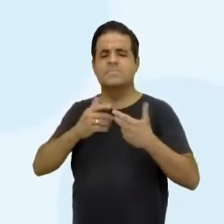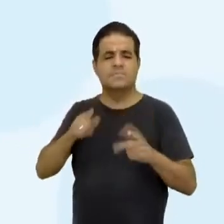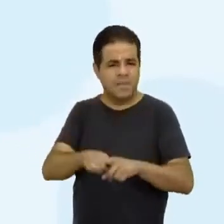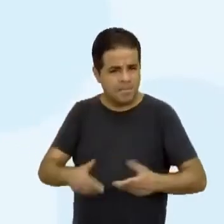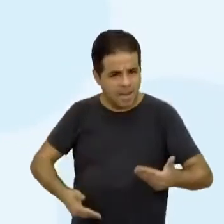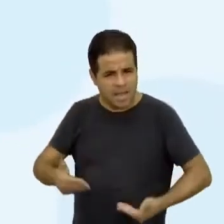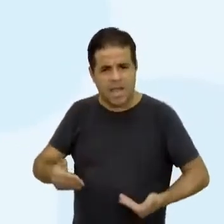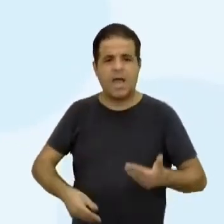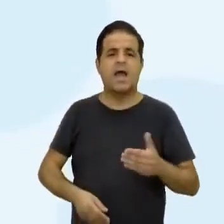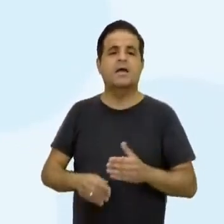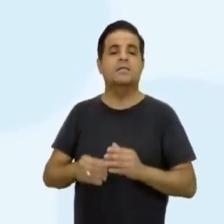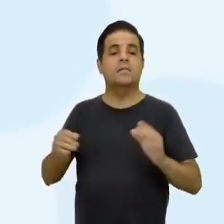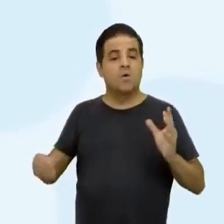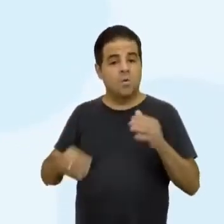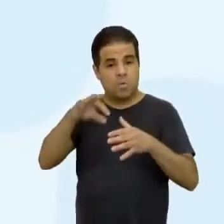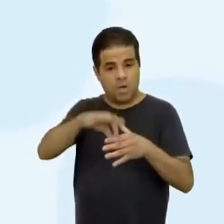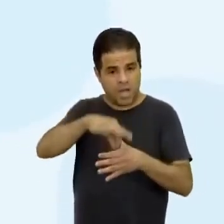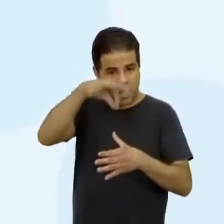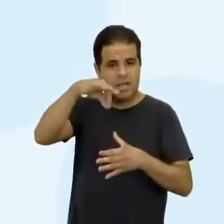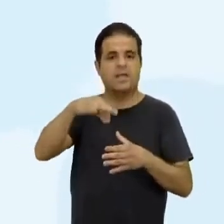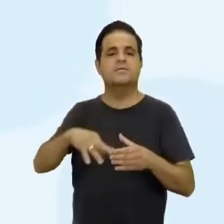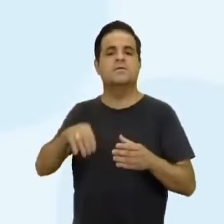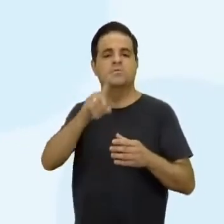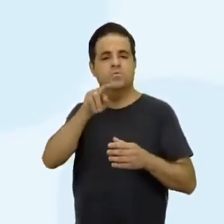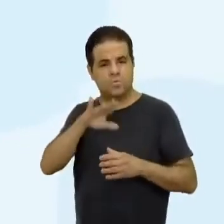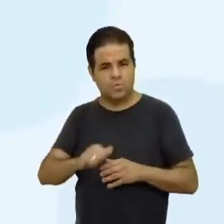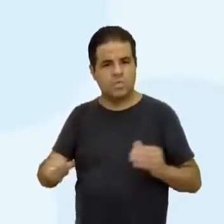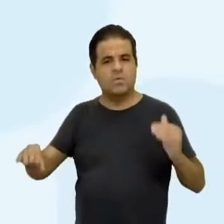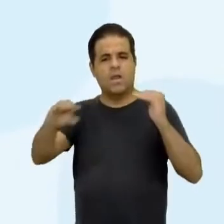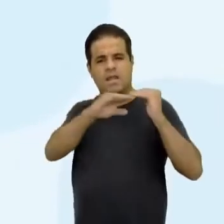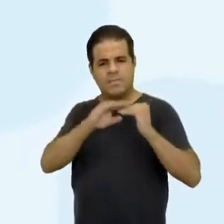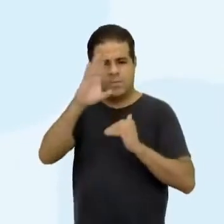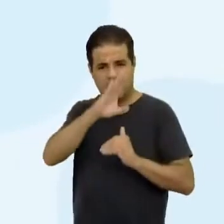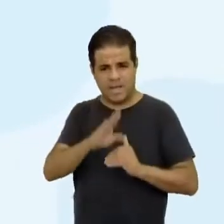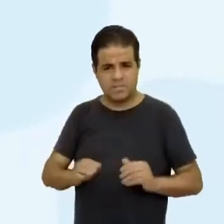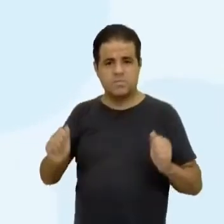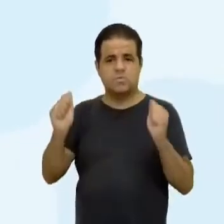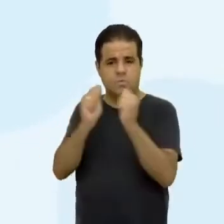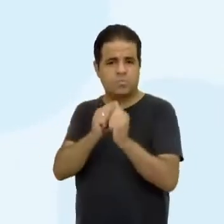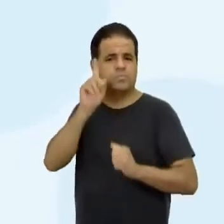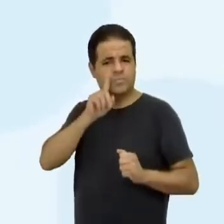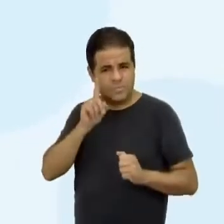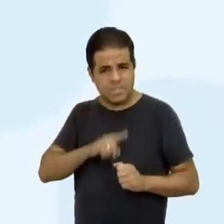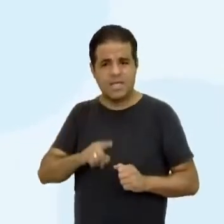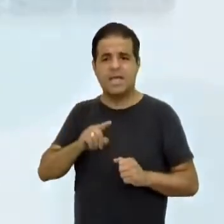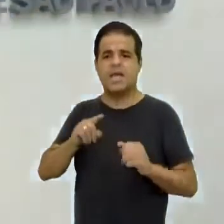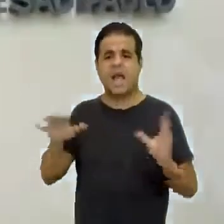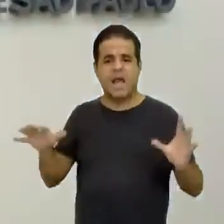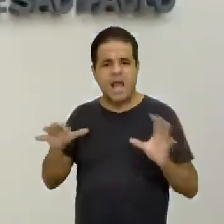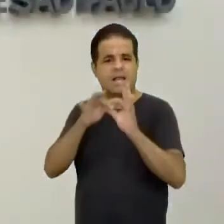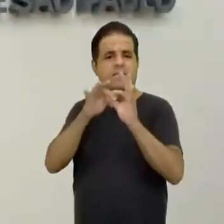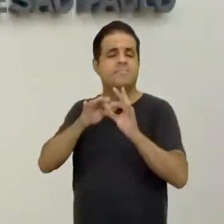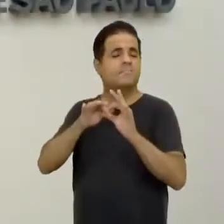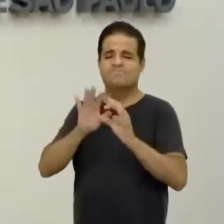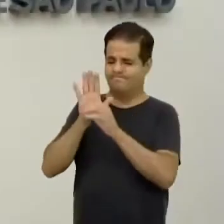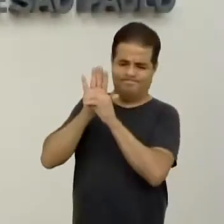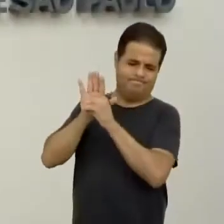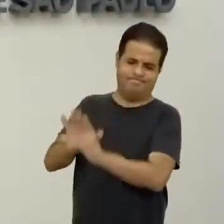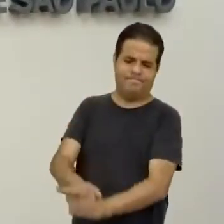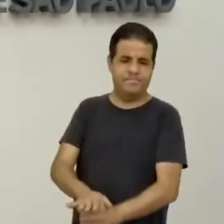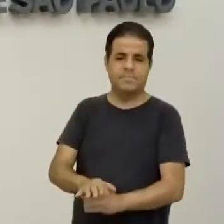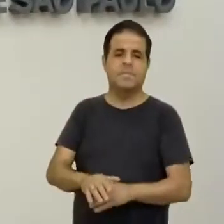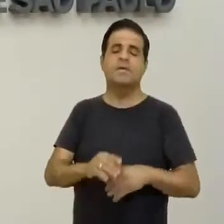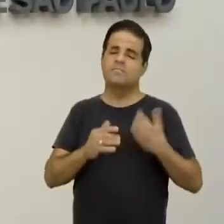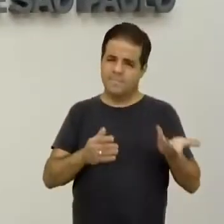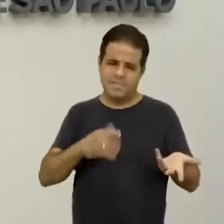alinhamento do Brasil com os Estados Unidos, as ligas passaram a ser reprimidas, que é aquilo que o professor falou. Uma coisa é o